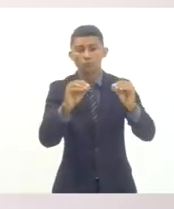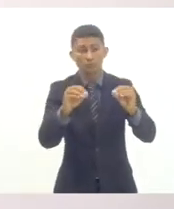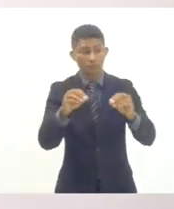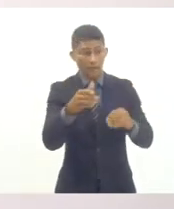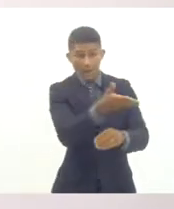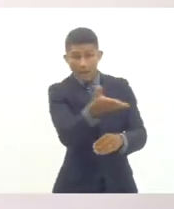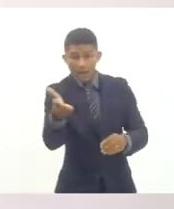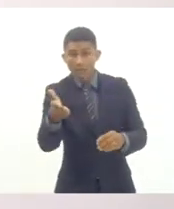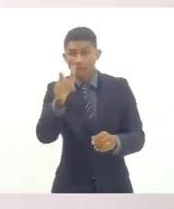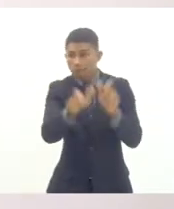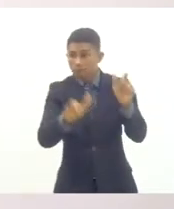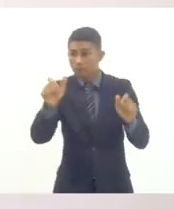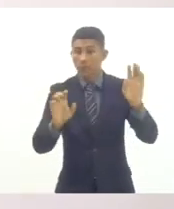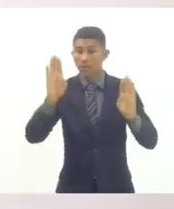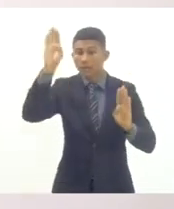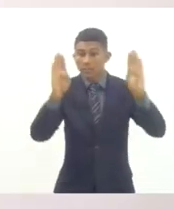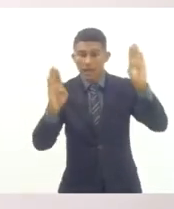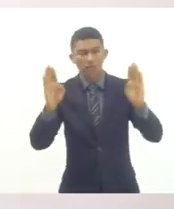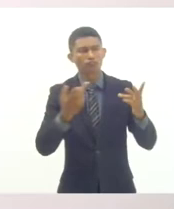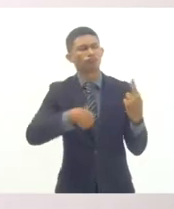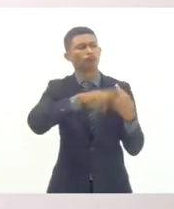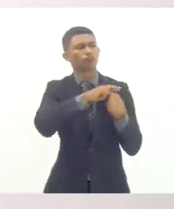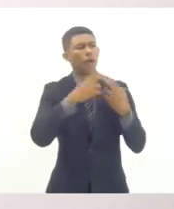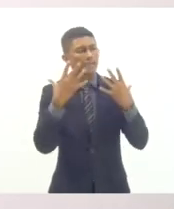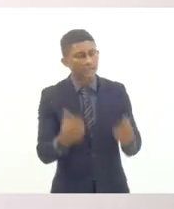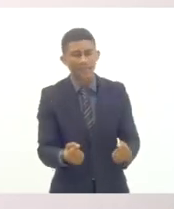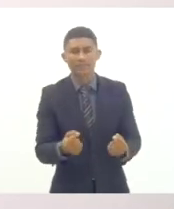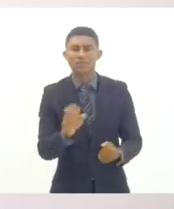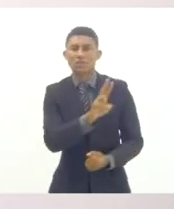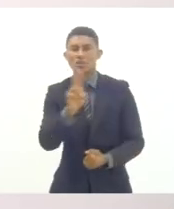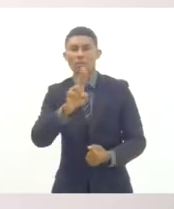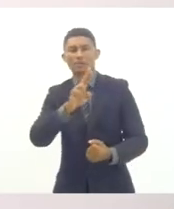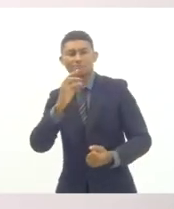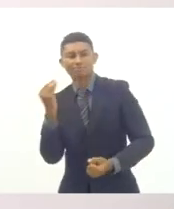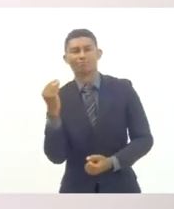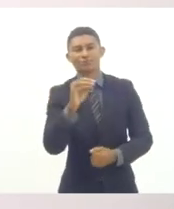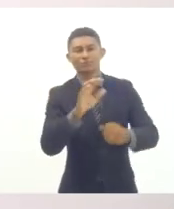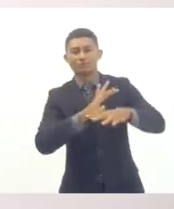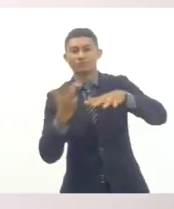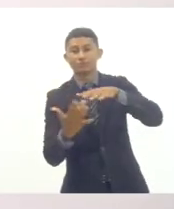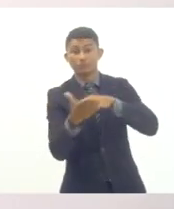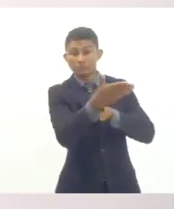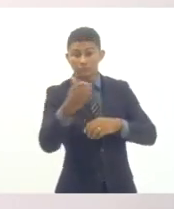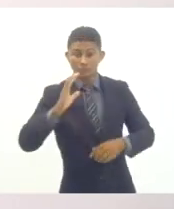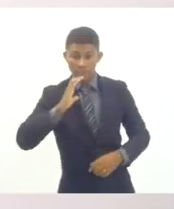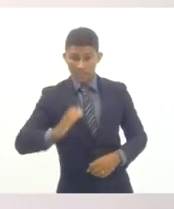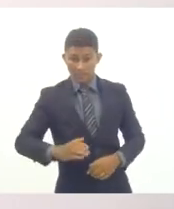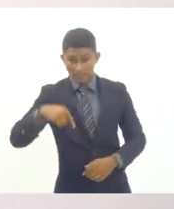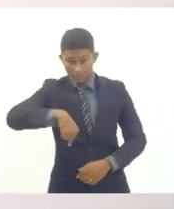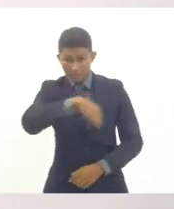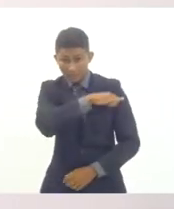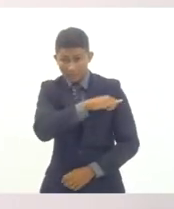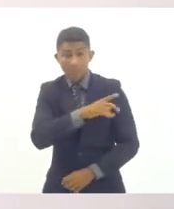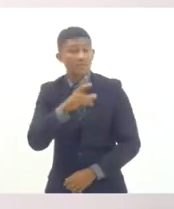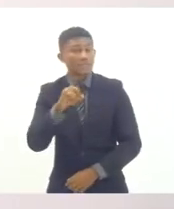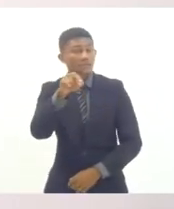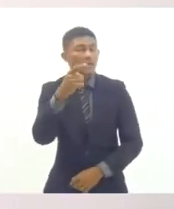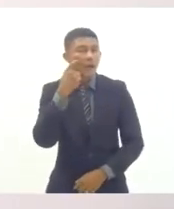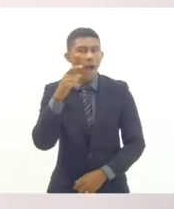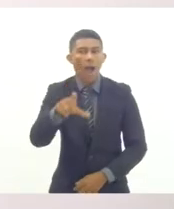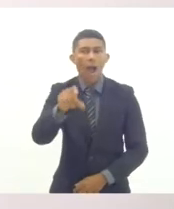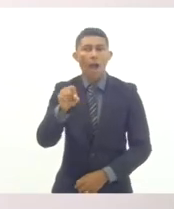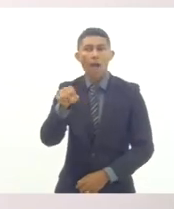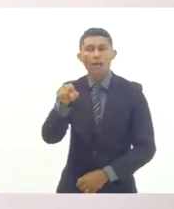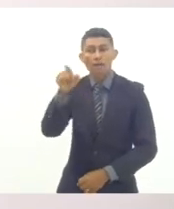se comprometem com esta pauta, para que cada um, cada cidadão do Estado do Rio de Janeiro, possa cobrar, se seu candidato for eleito,